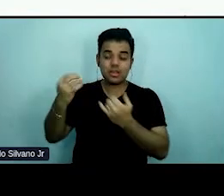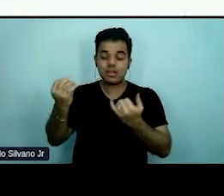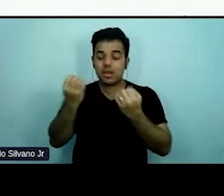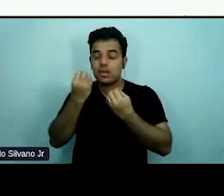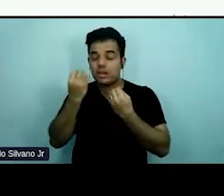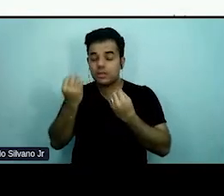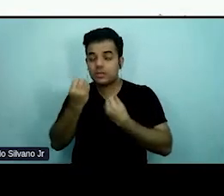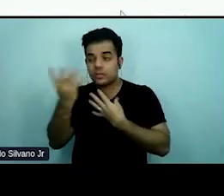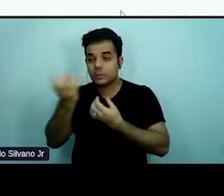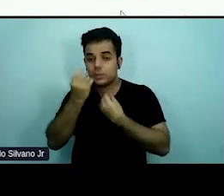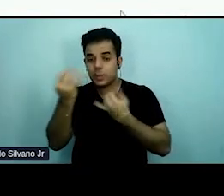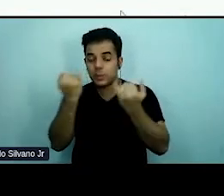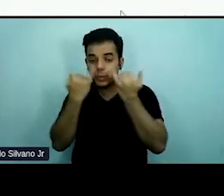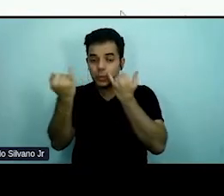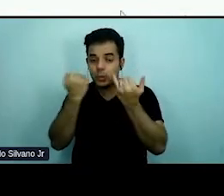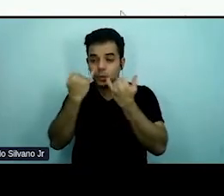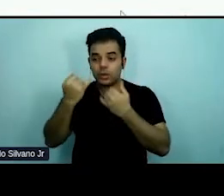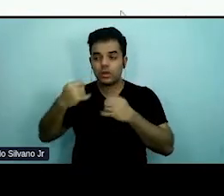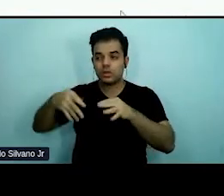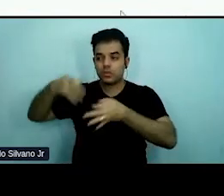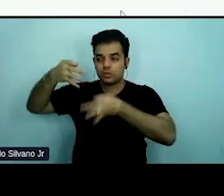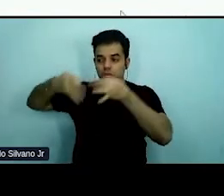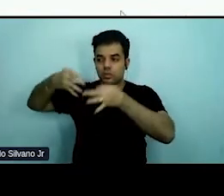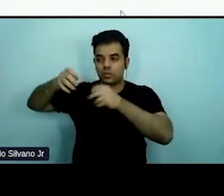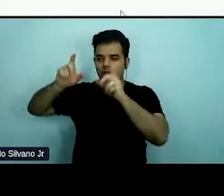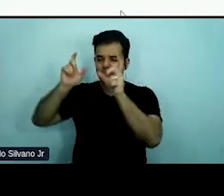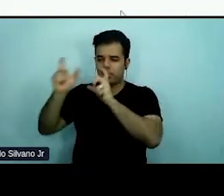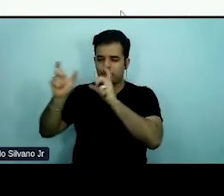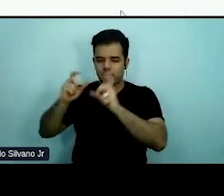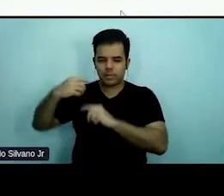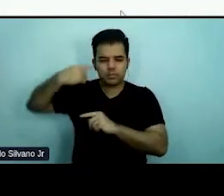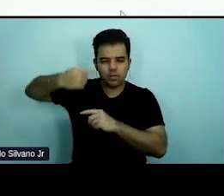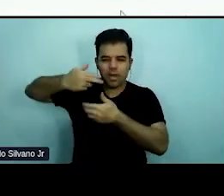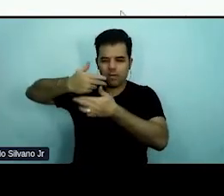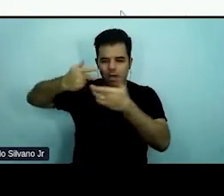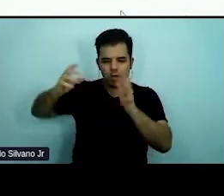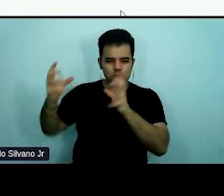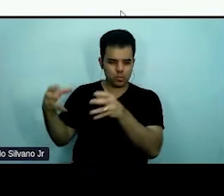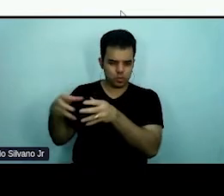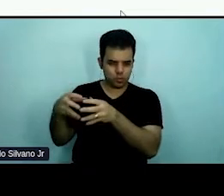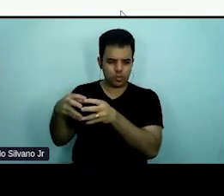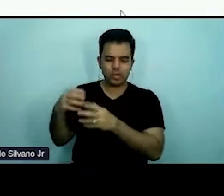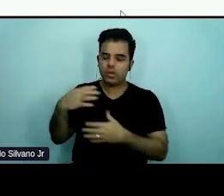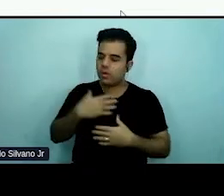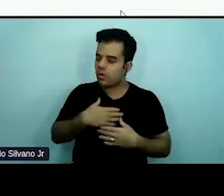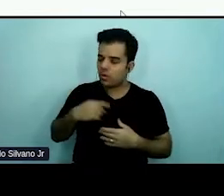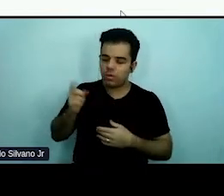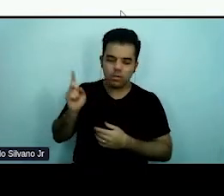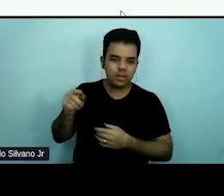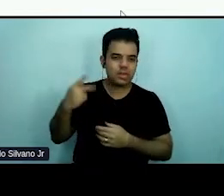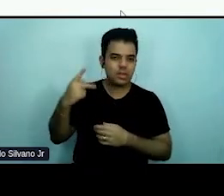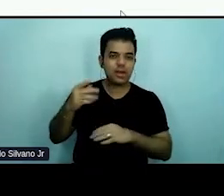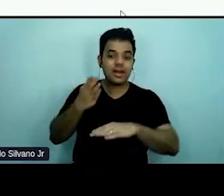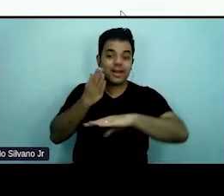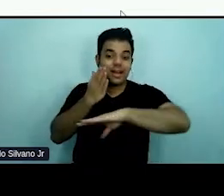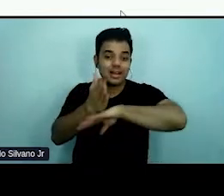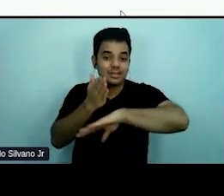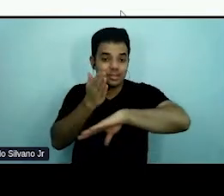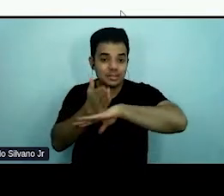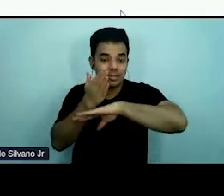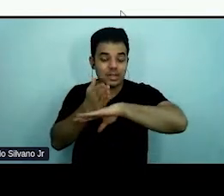corrente, eu particularmente gosto muito dela, porque eu acredito que o acesso a informações